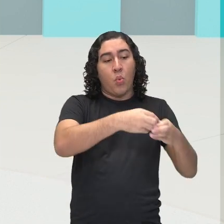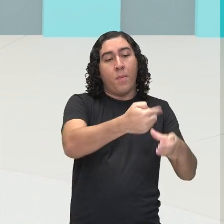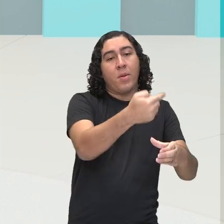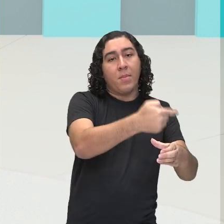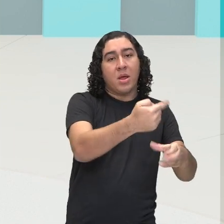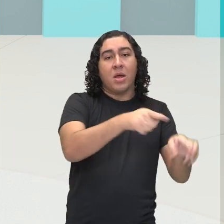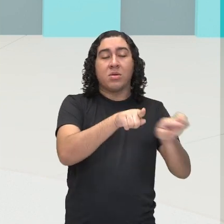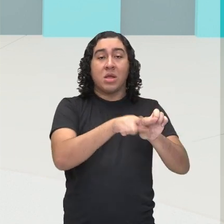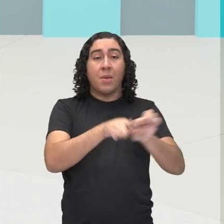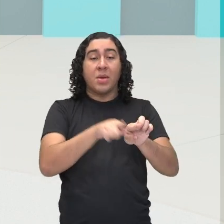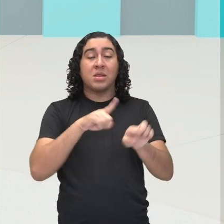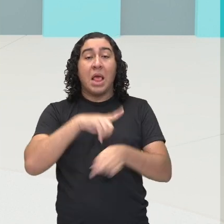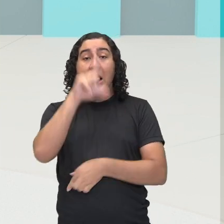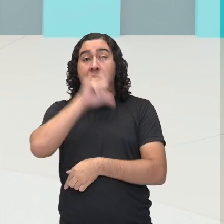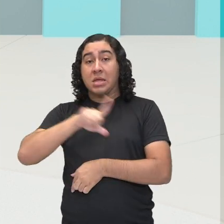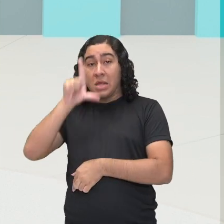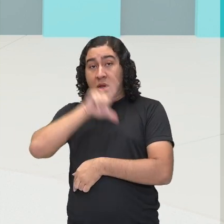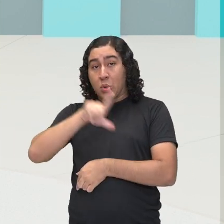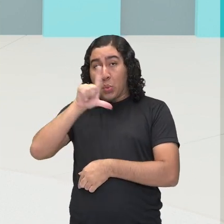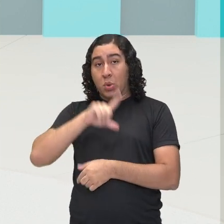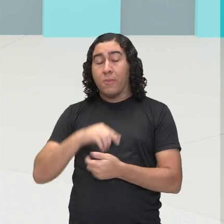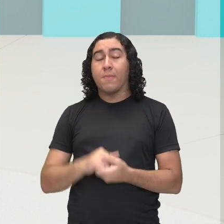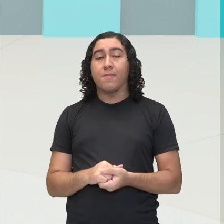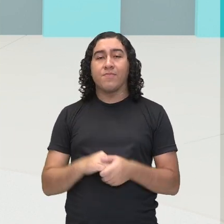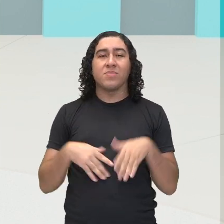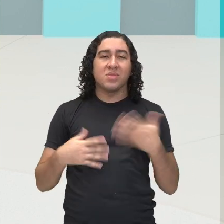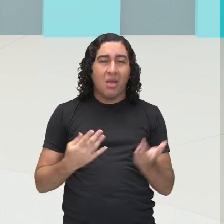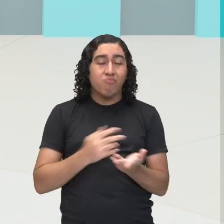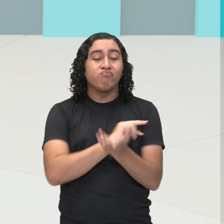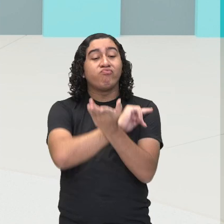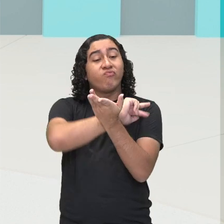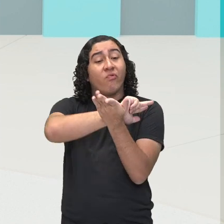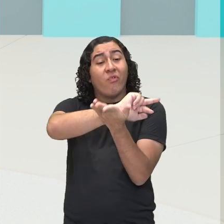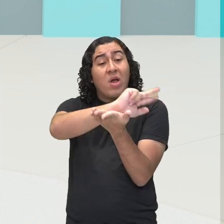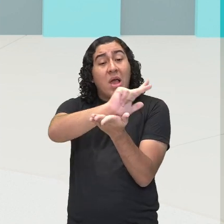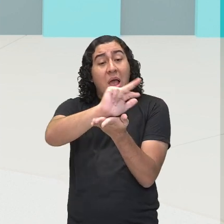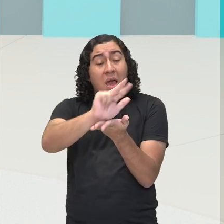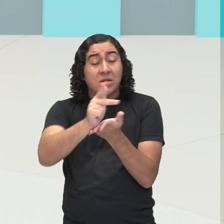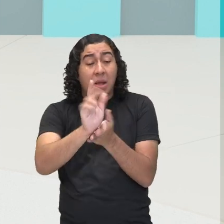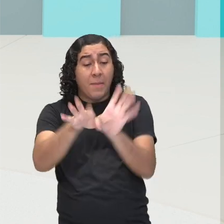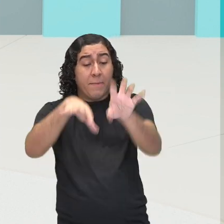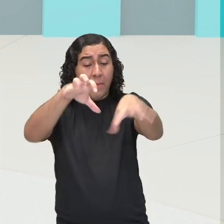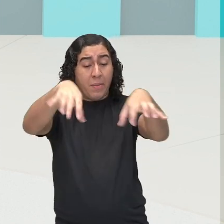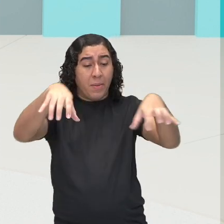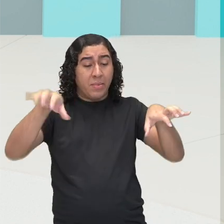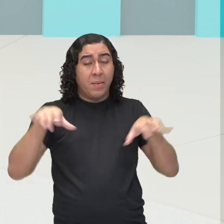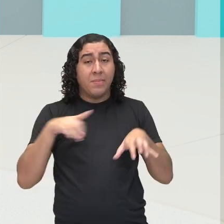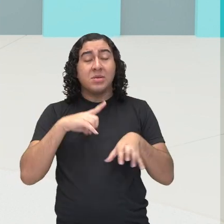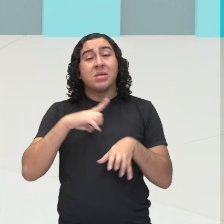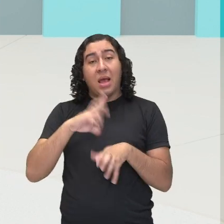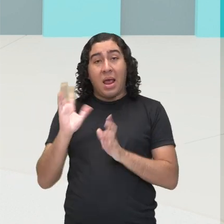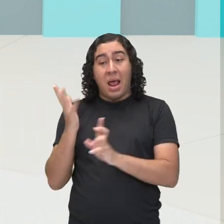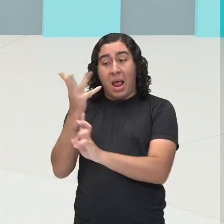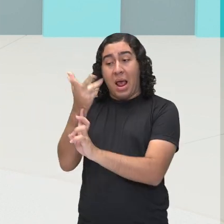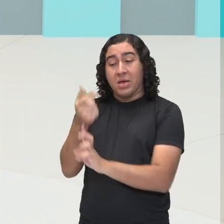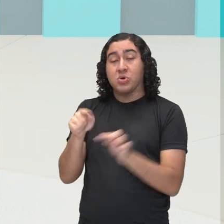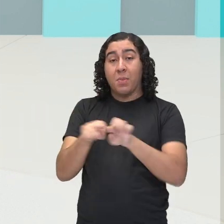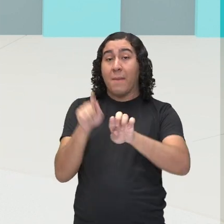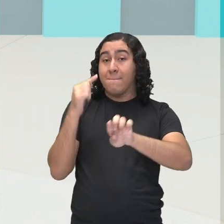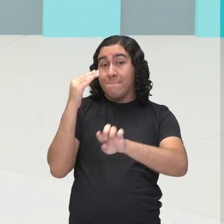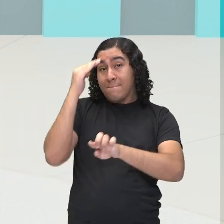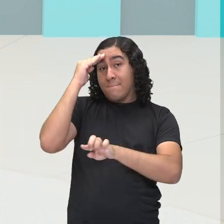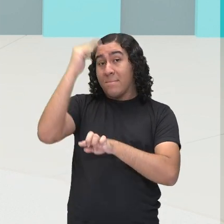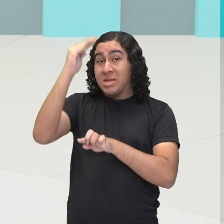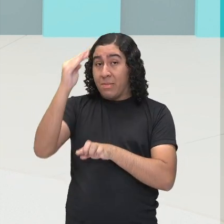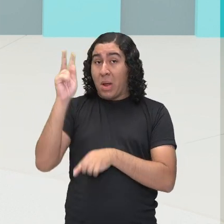Existe a literatura. Então, há um leque muito grande das linguagens artísticas. Mas as principais, que eu